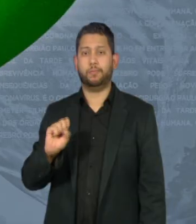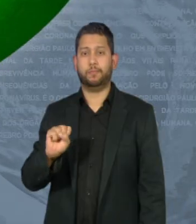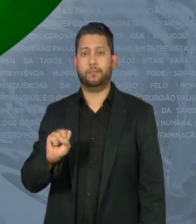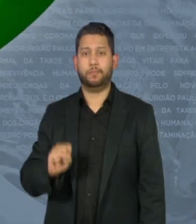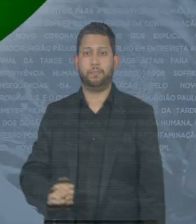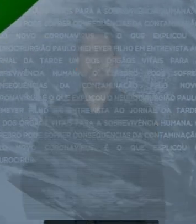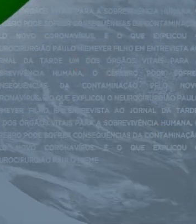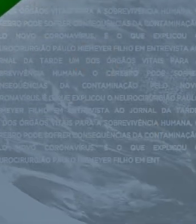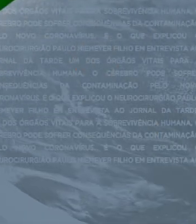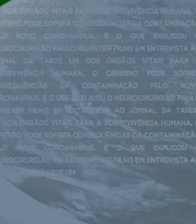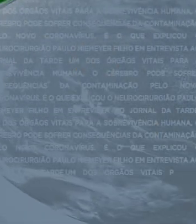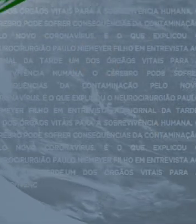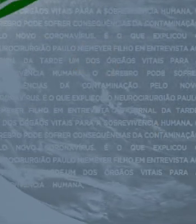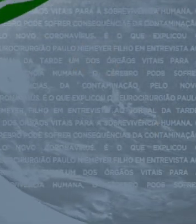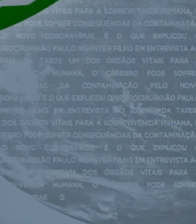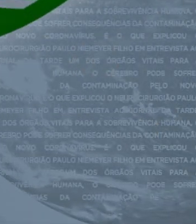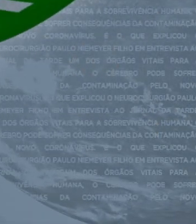Rios. Música Música